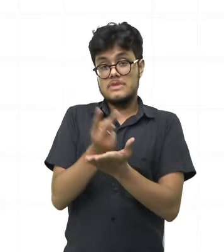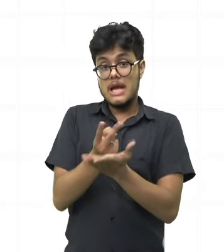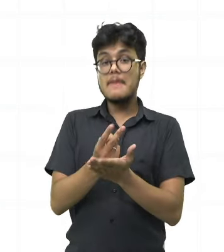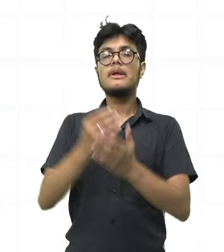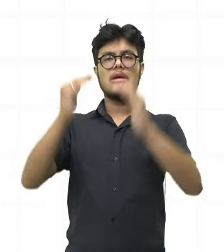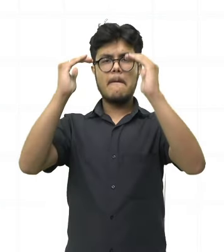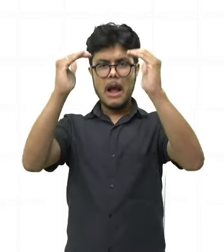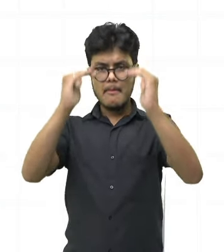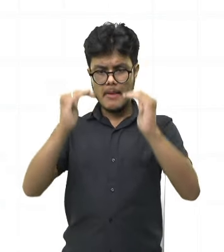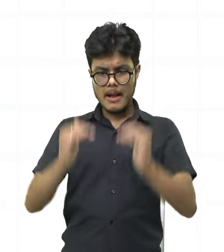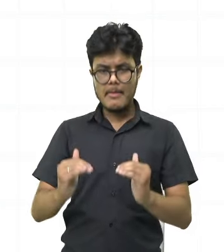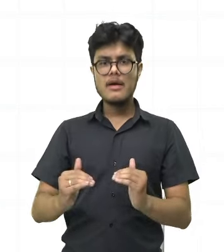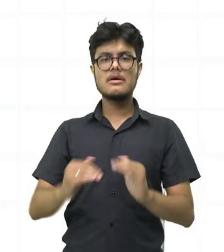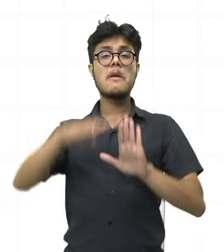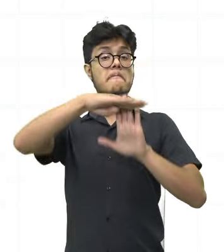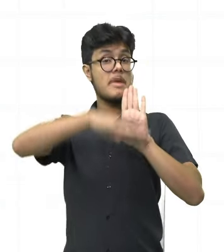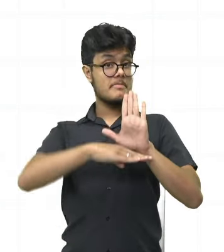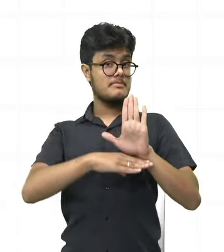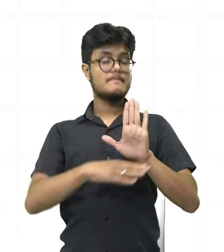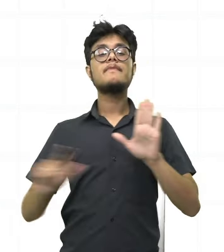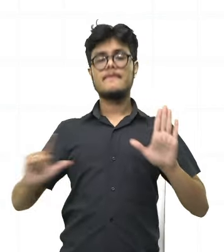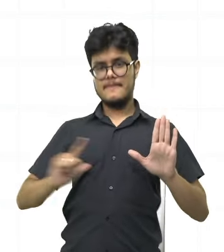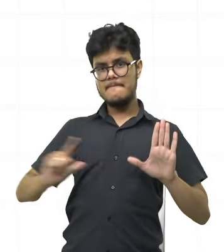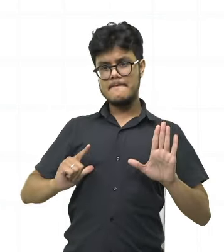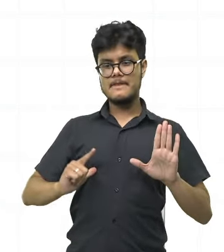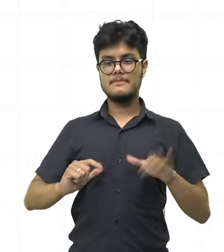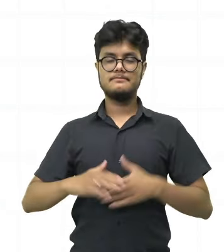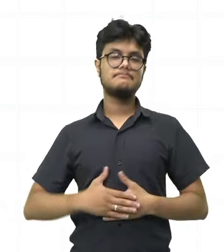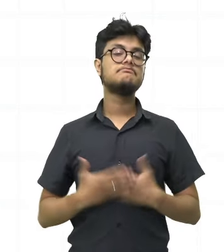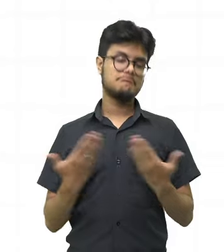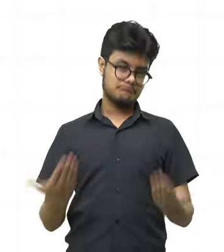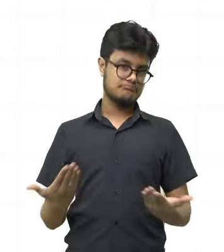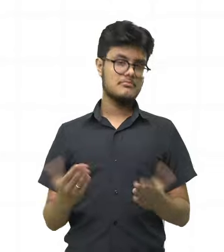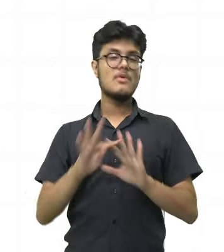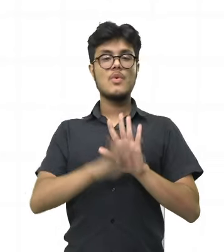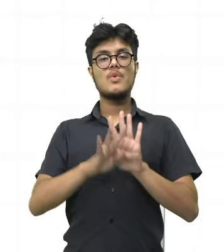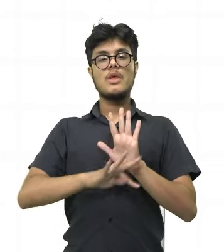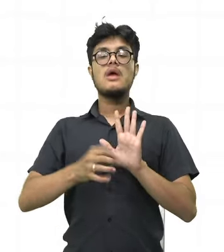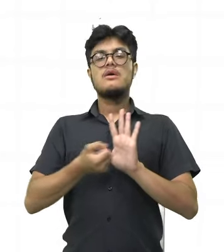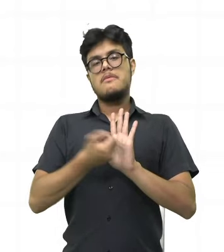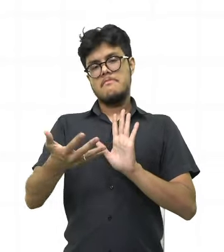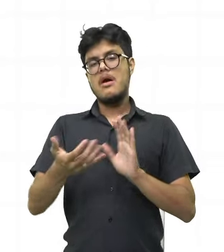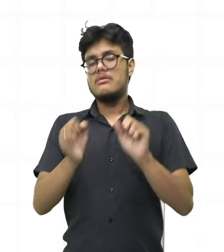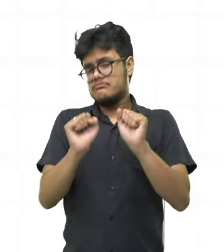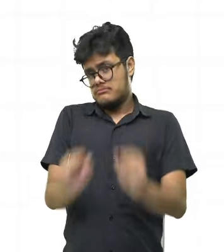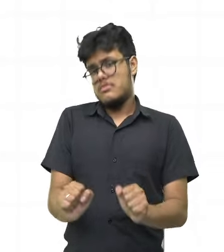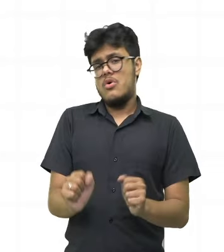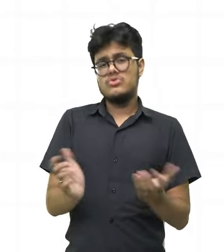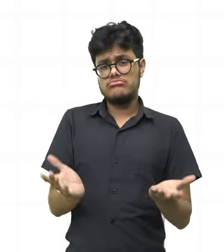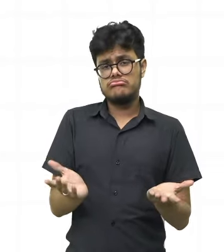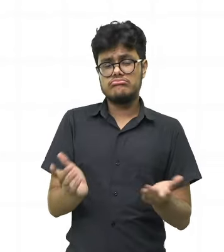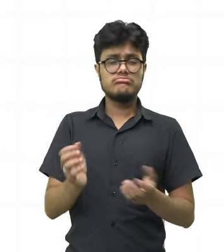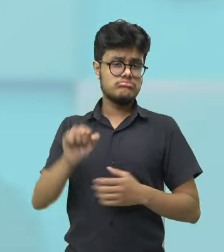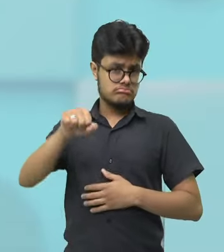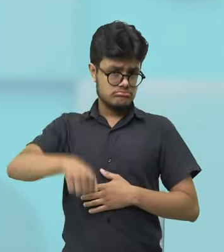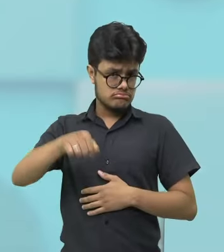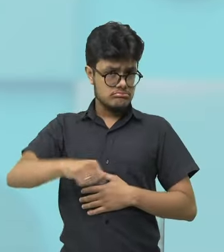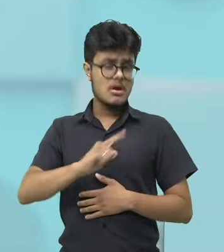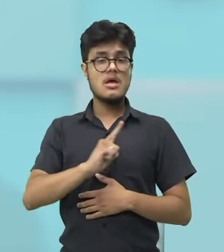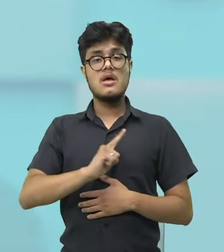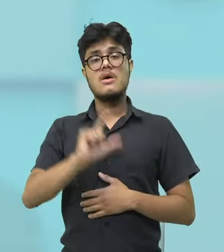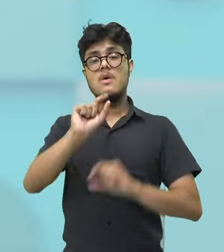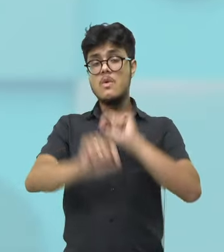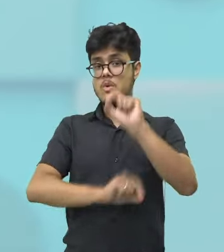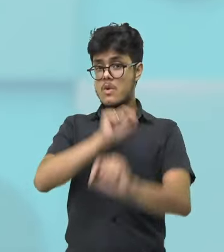métrica. Olha só, né? Então, dentro do poema, eu posso ter o quê? Um poema que